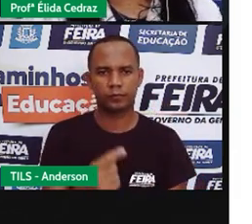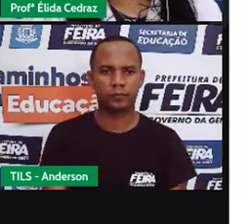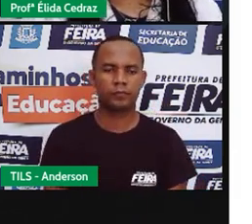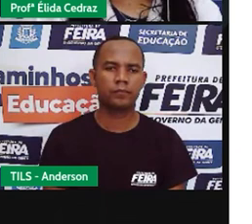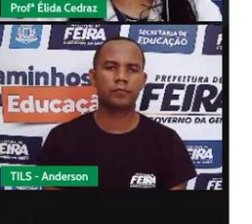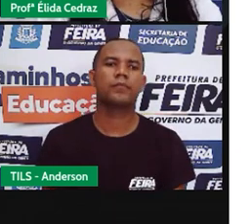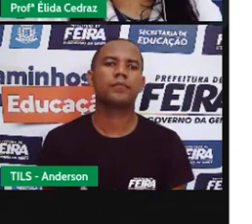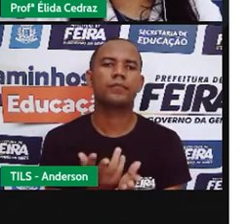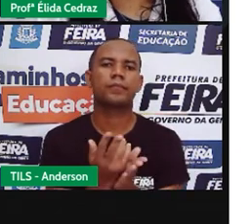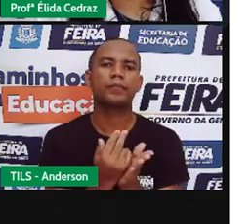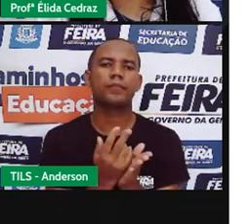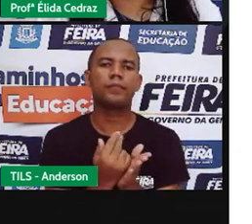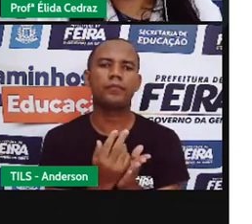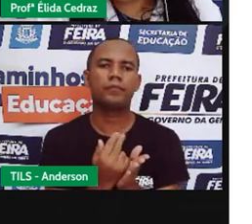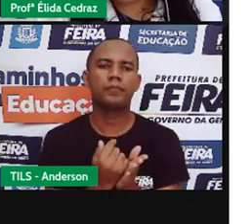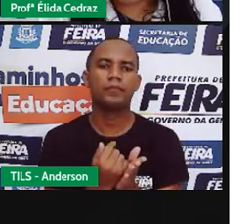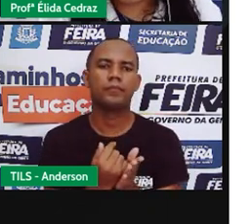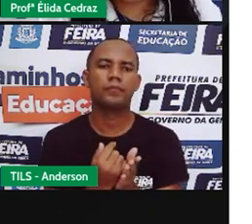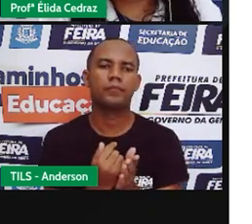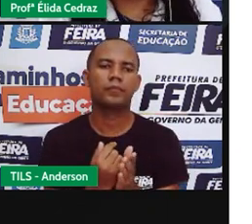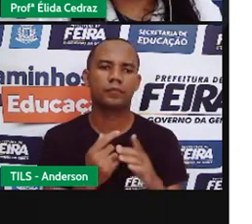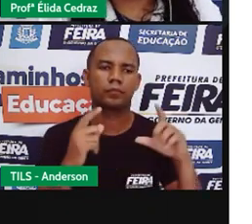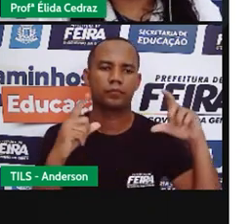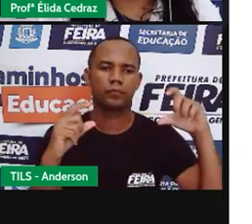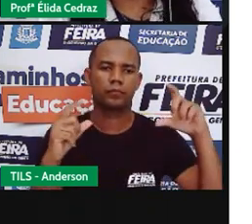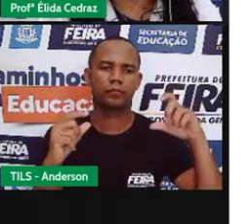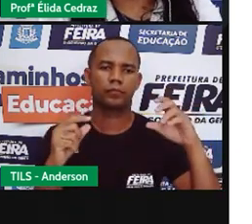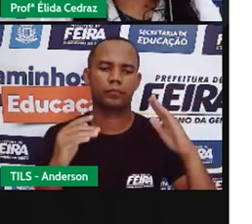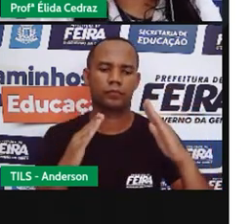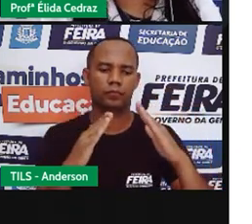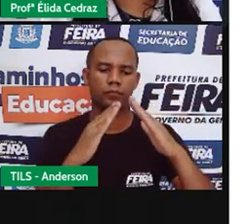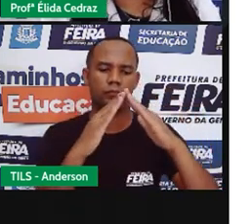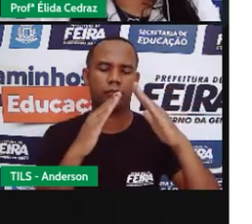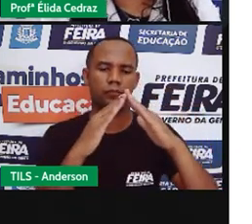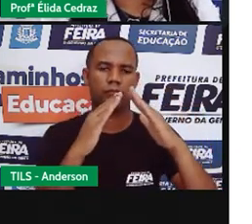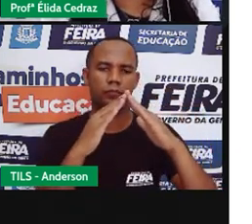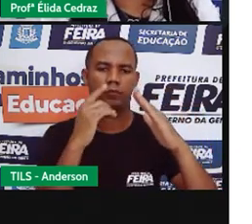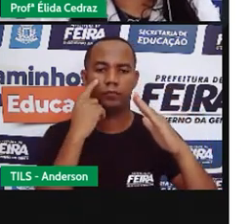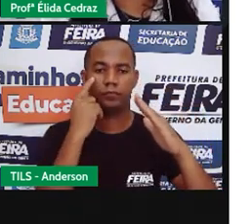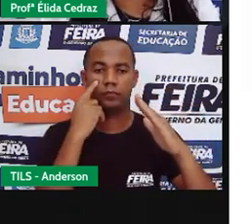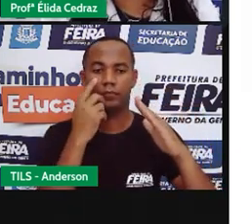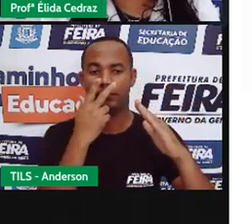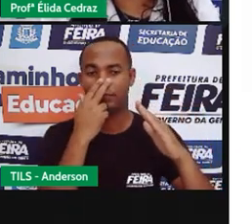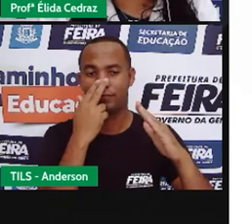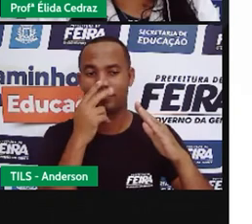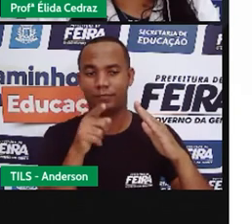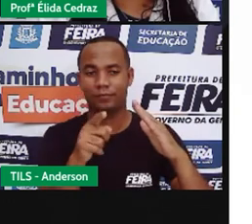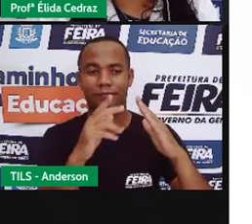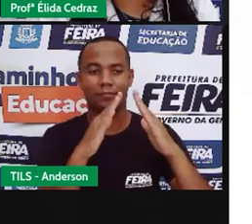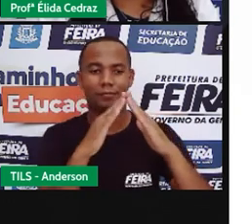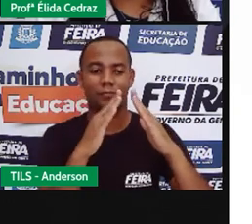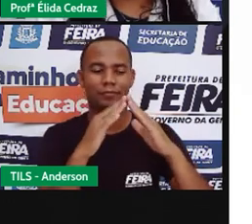desenhando com figuras geométricas o que você acha que é isso que a pessoa está fazendo?